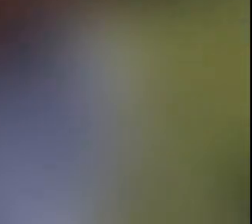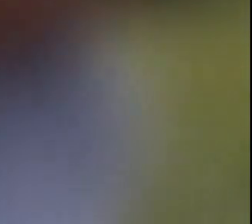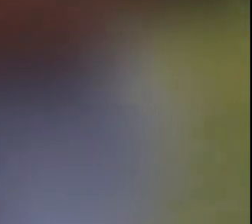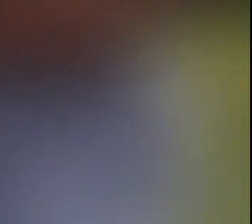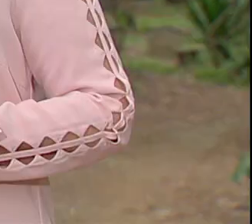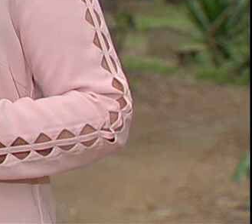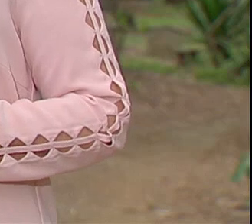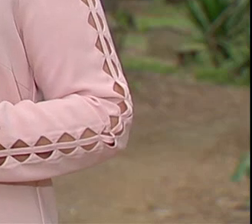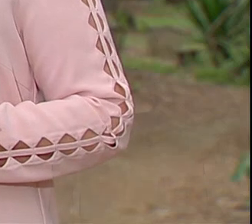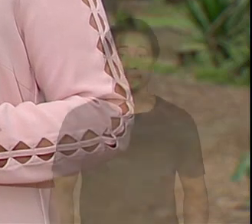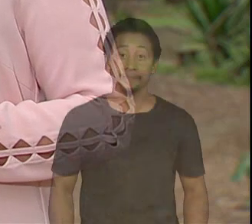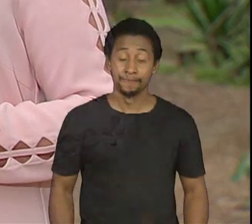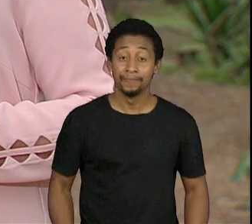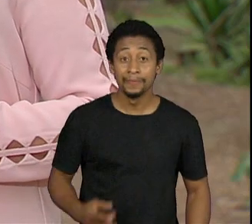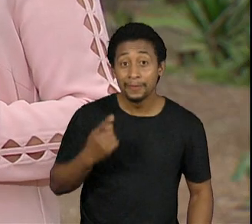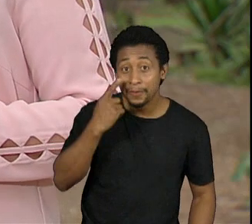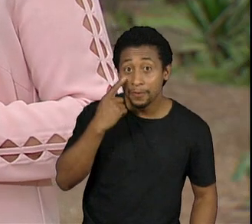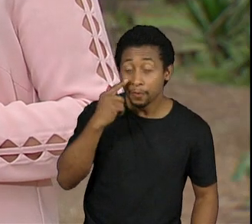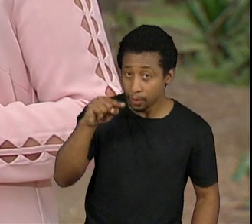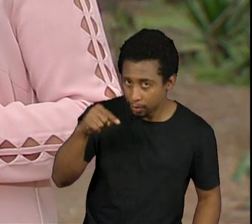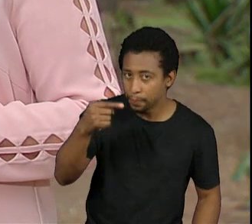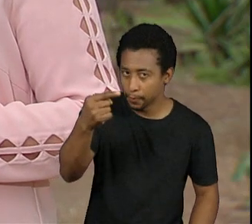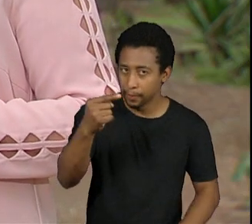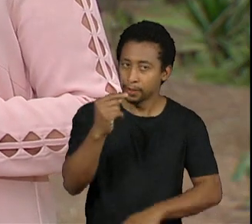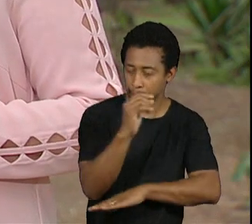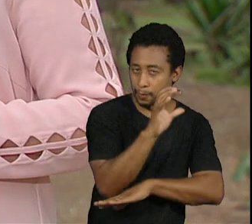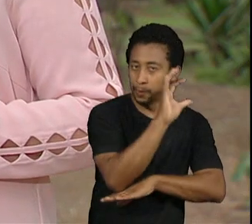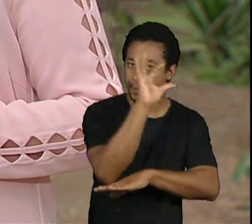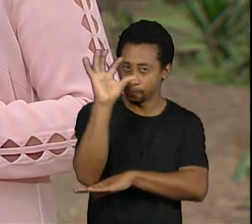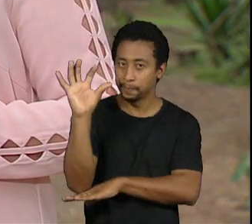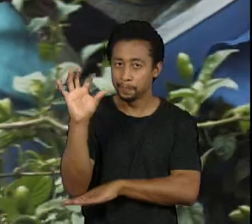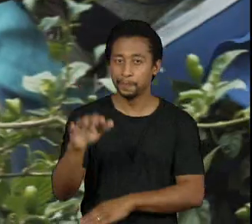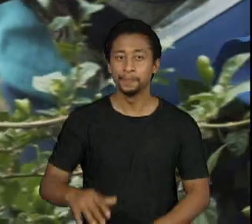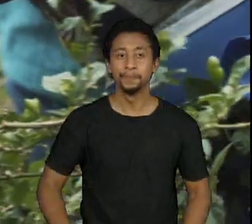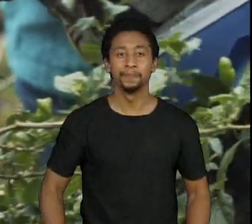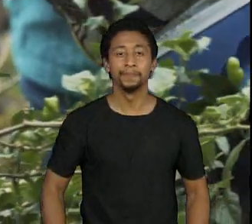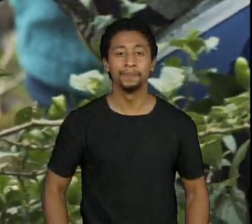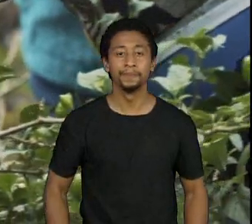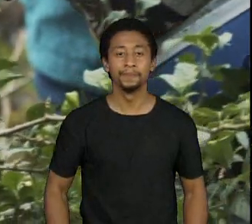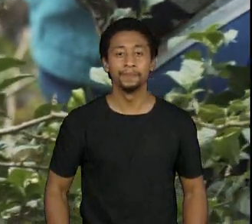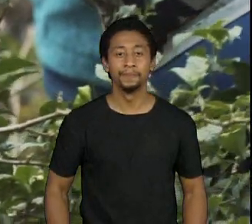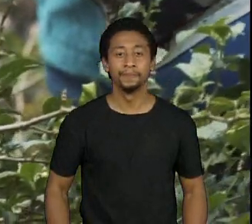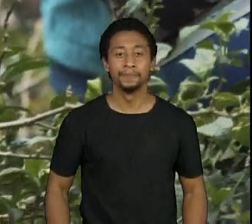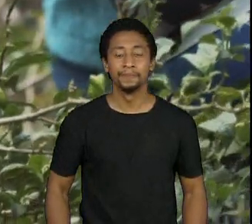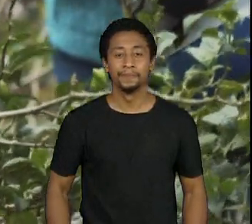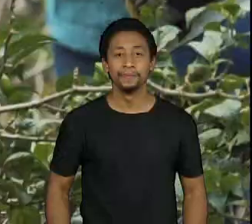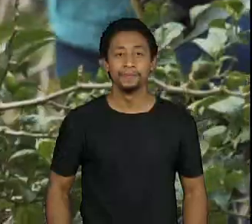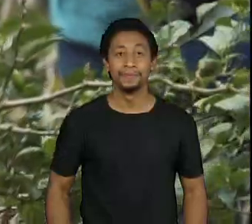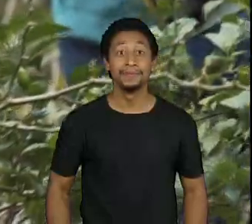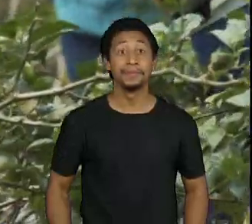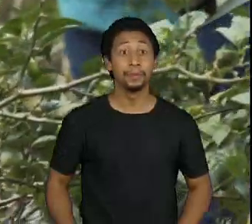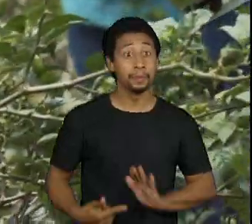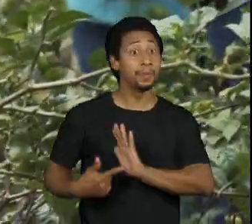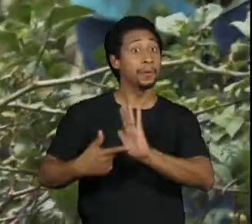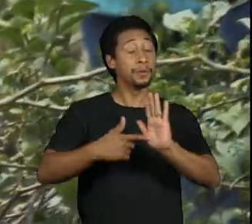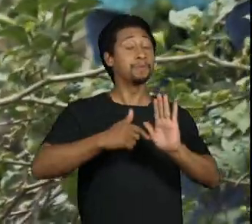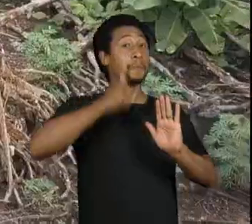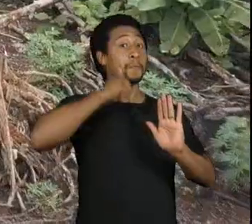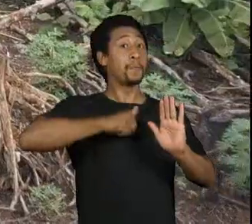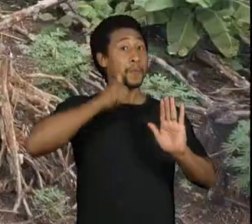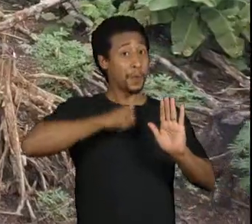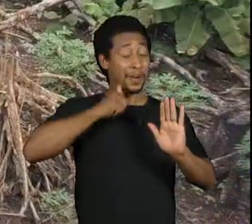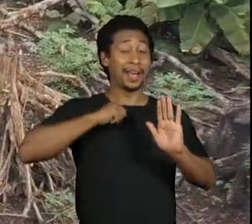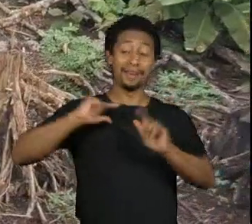E veja logo mais aqui no Repórter Eco. A presença feminina na